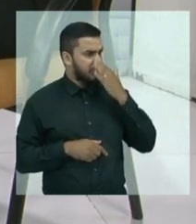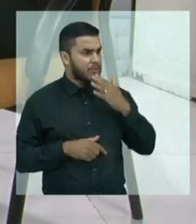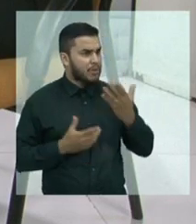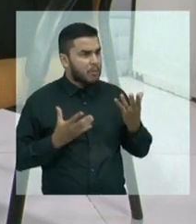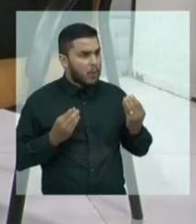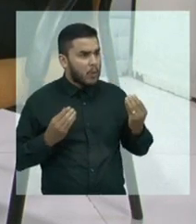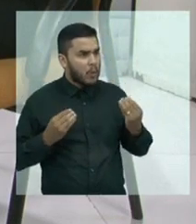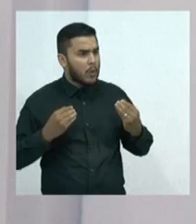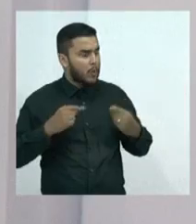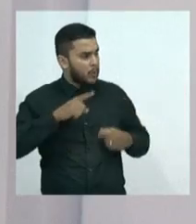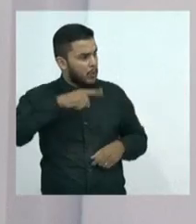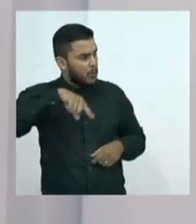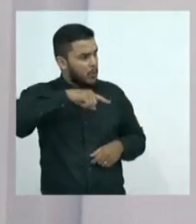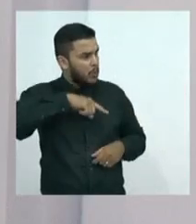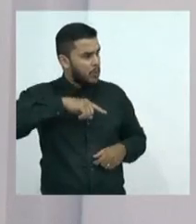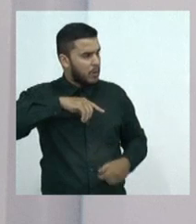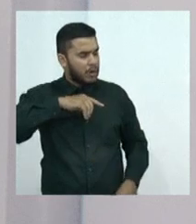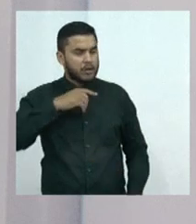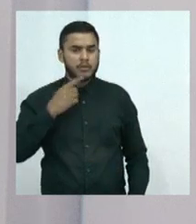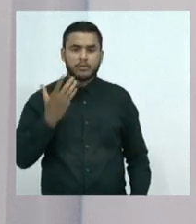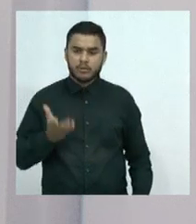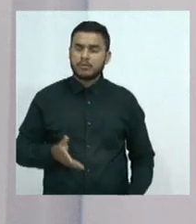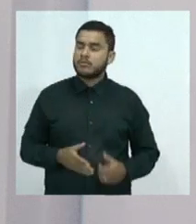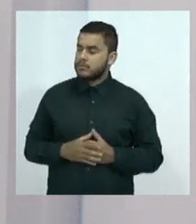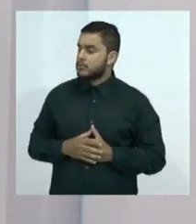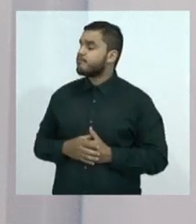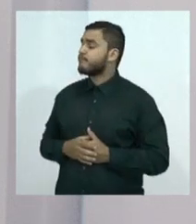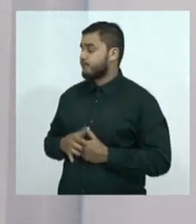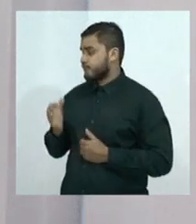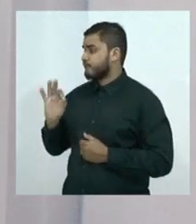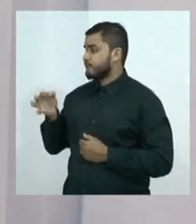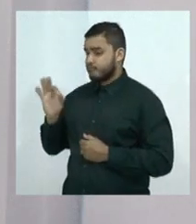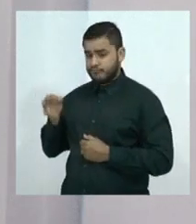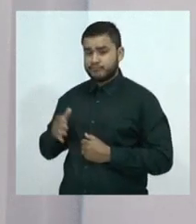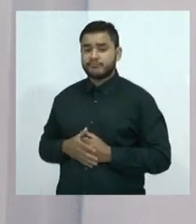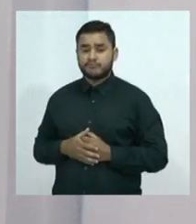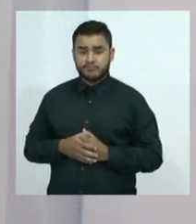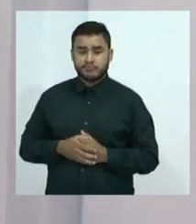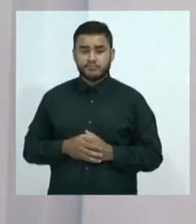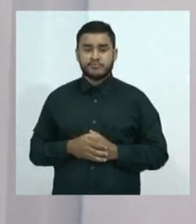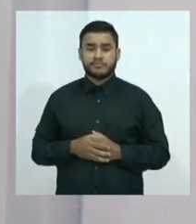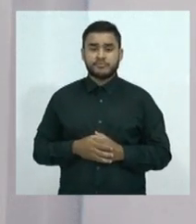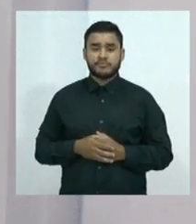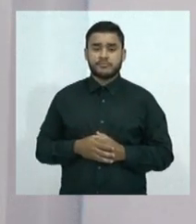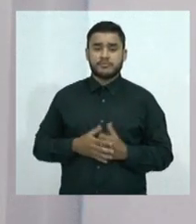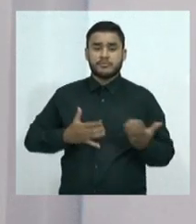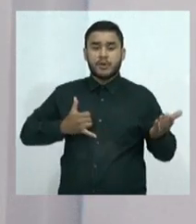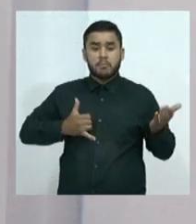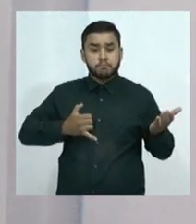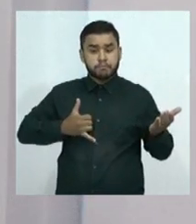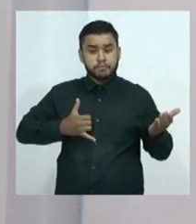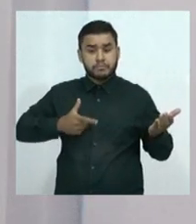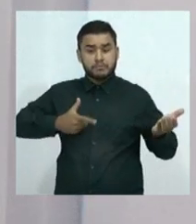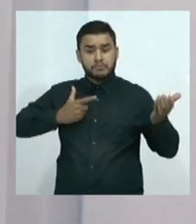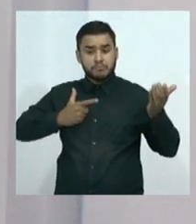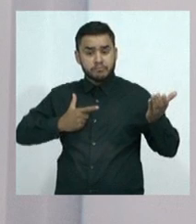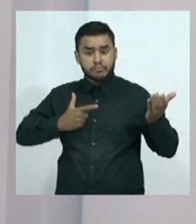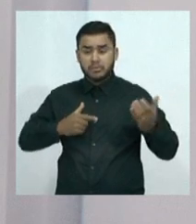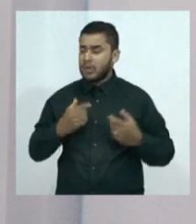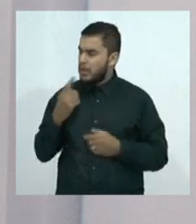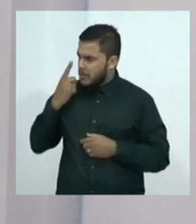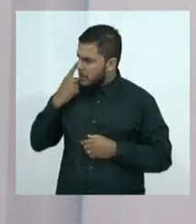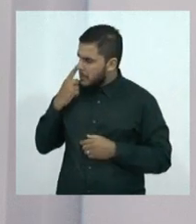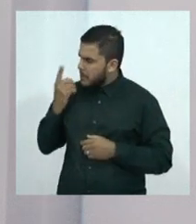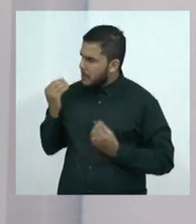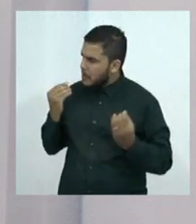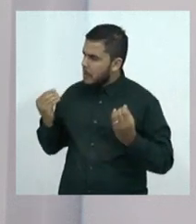é o que a gente tem visto, especialmente nos noticiários, a questão dos armamentos que eles possuem. Muitas vezes